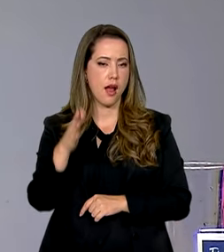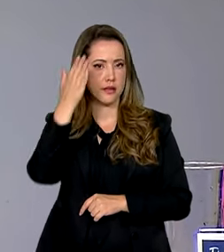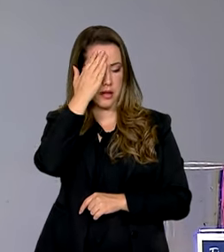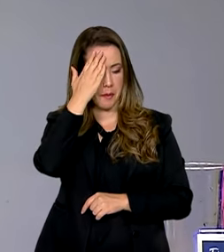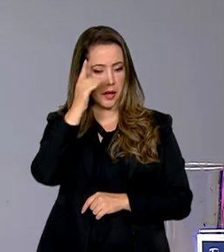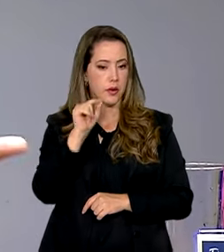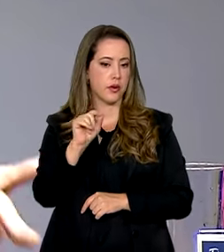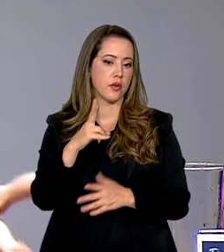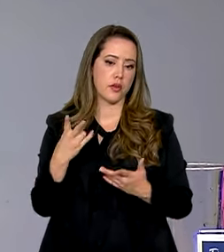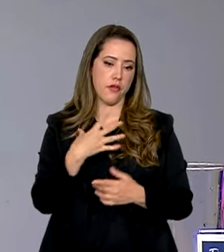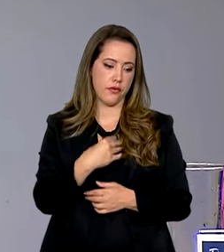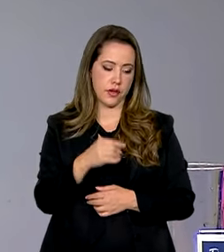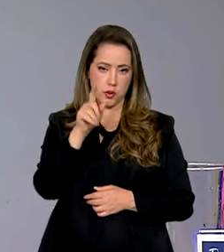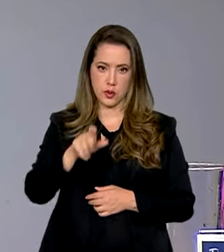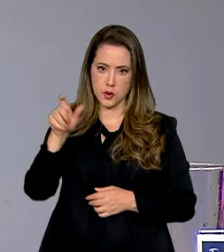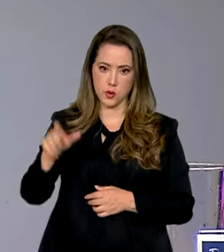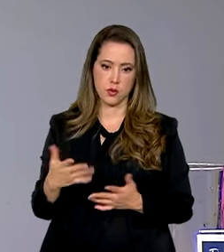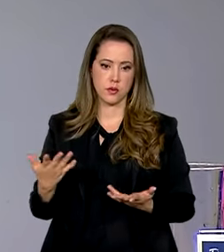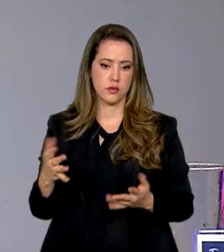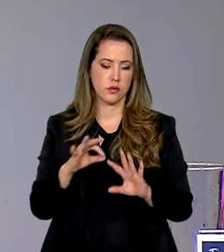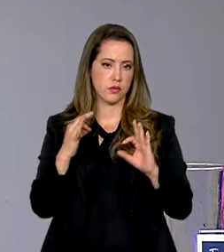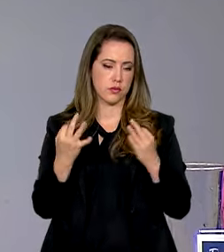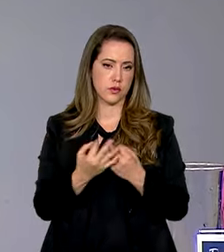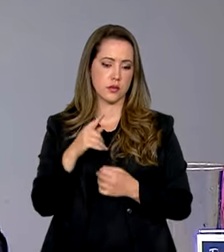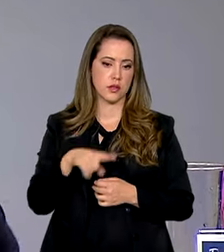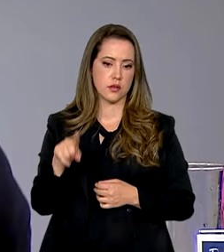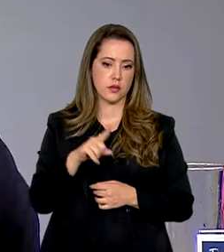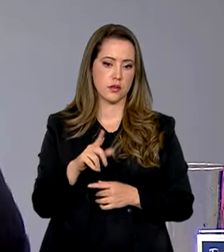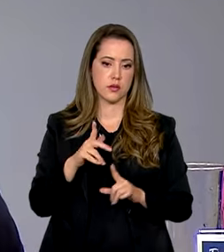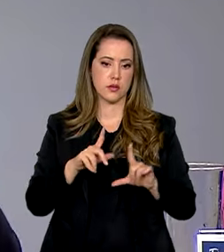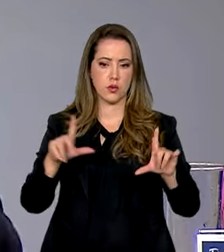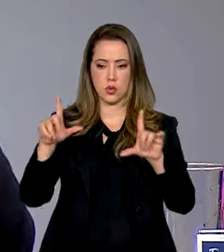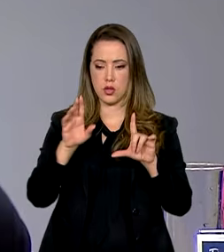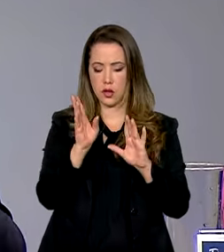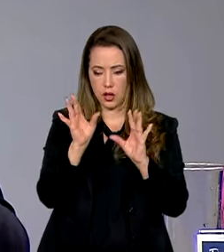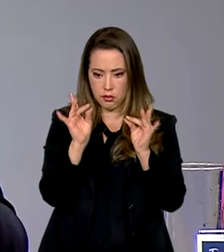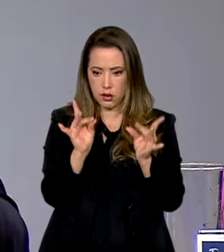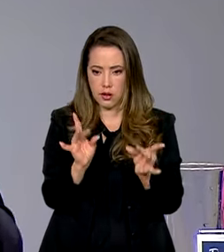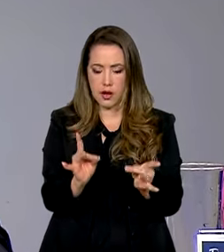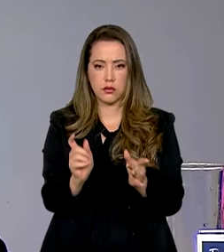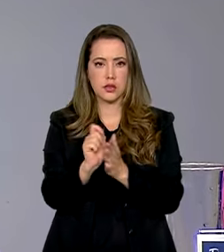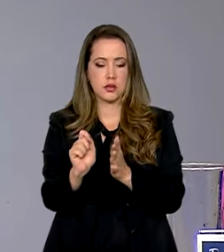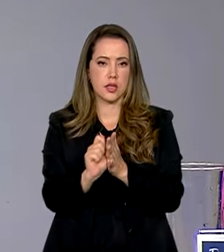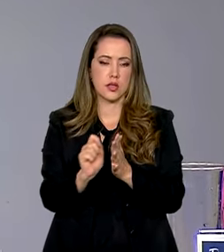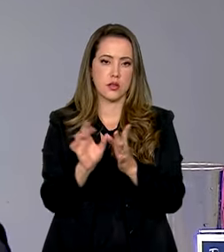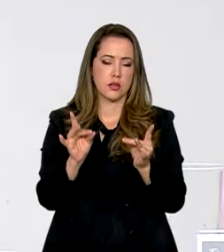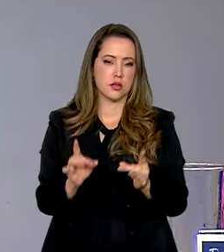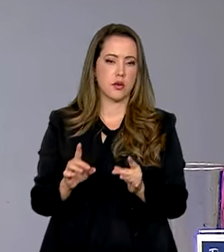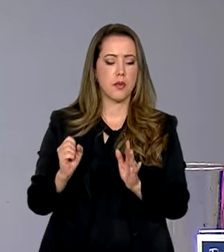do filho daquela família, como ter uma descrição justamente para ajudar, para dar um